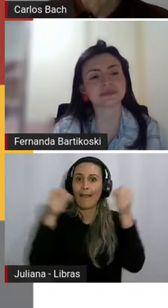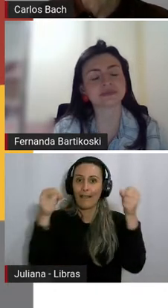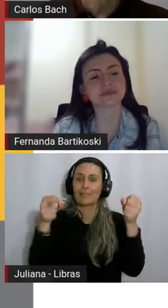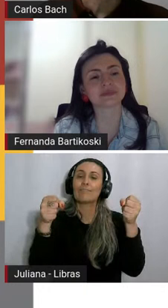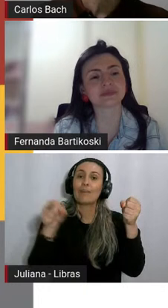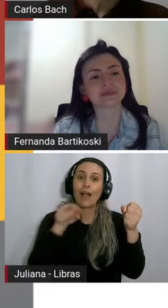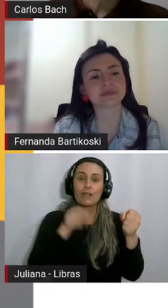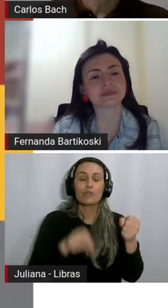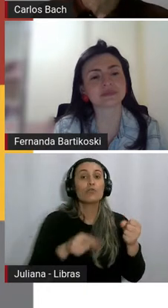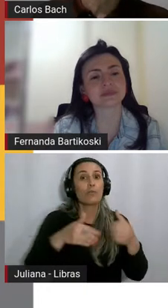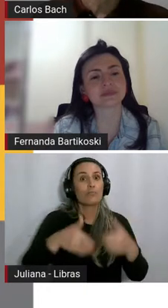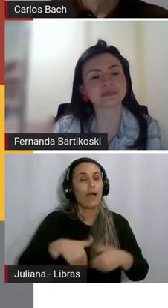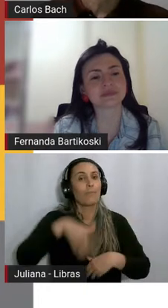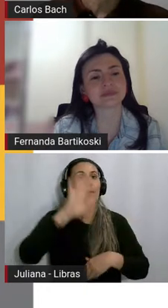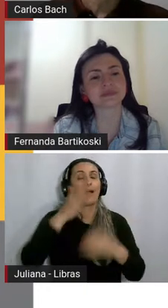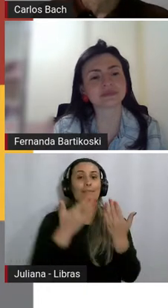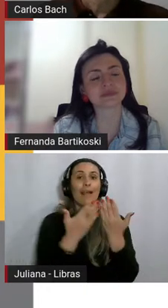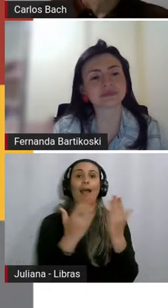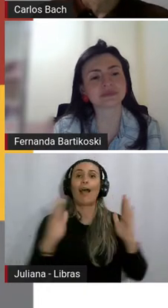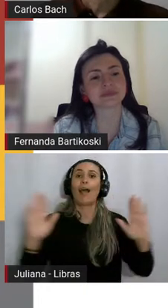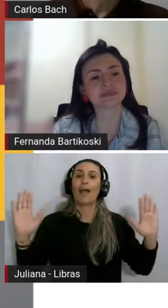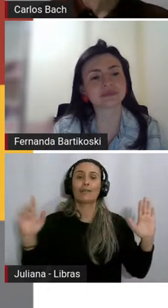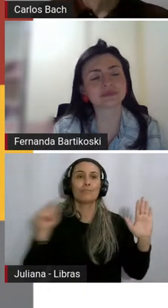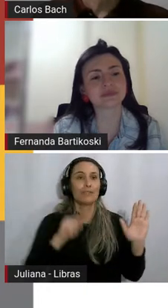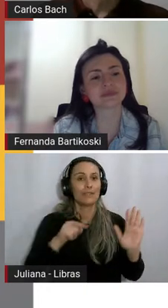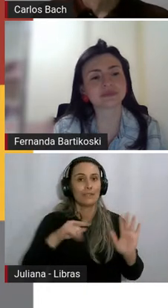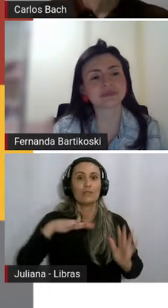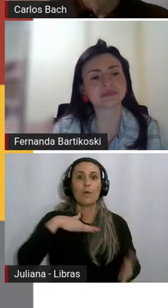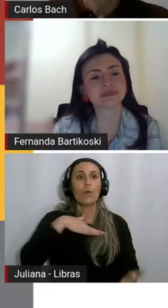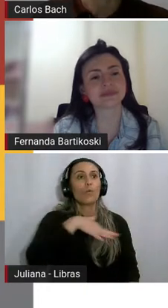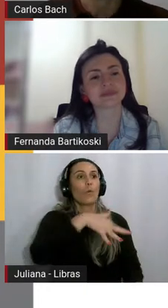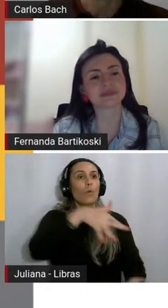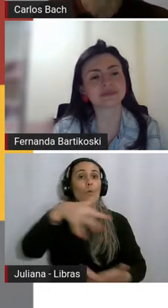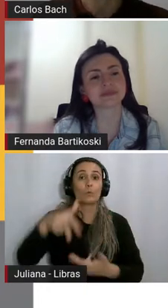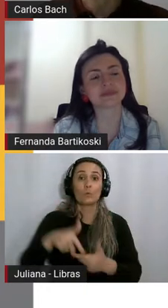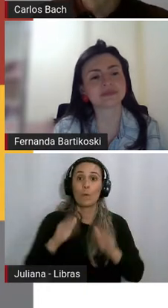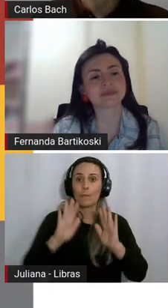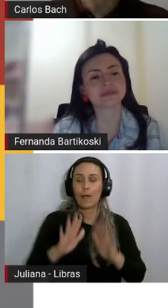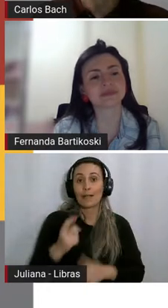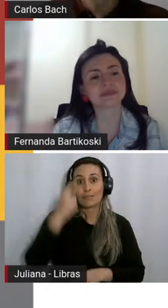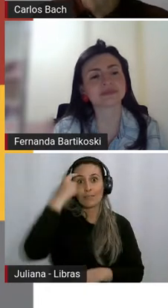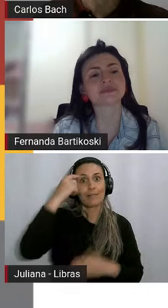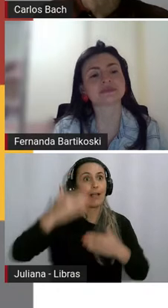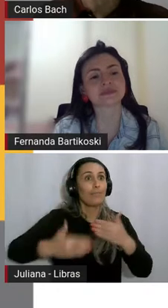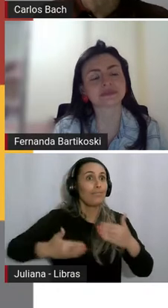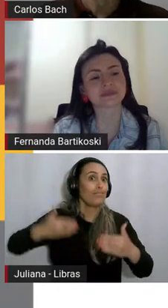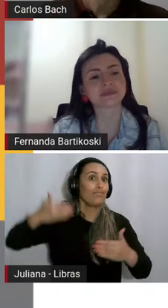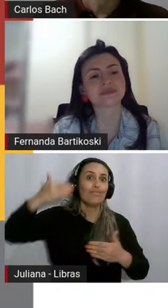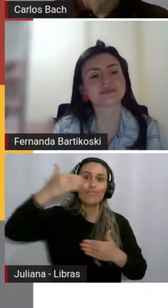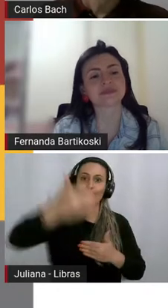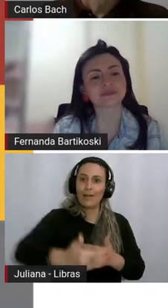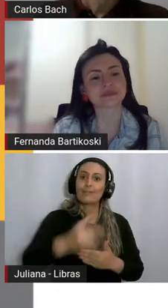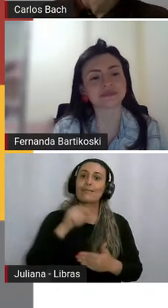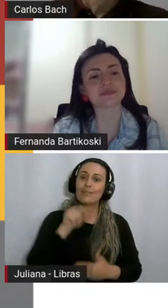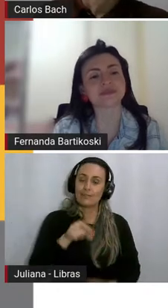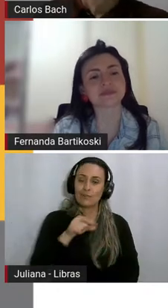horizonte, porque não era bem aquilo que ele pensou, mas também era além do que ele pensou. E isso é muito bom.